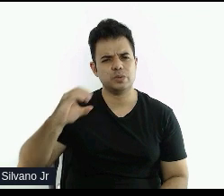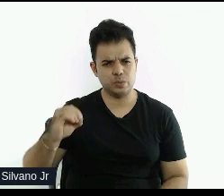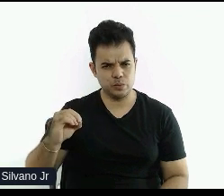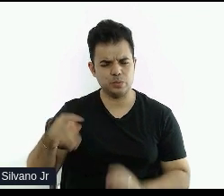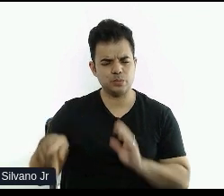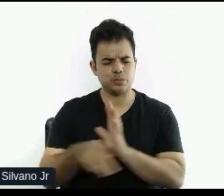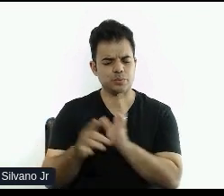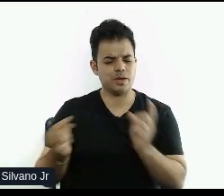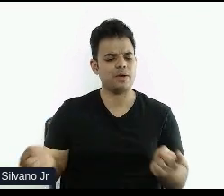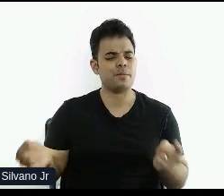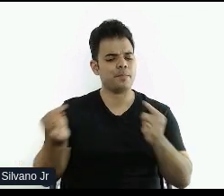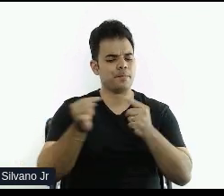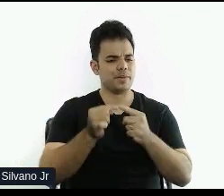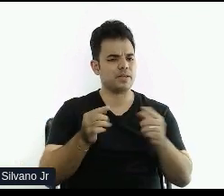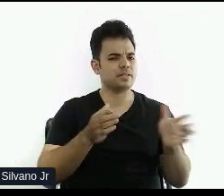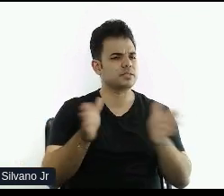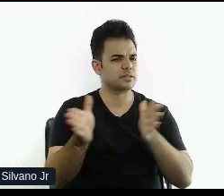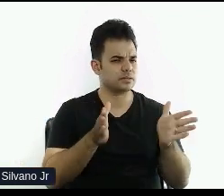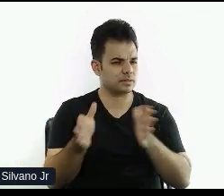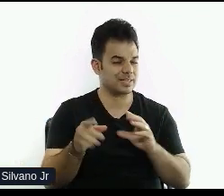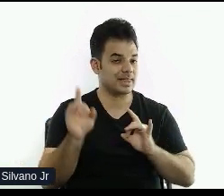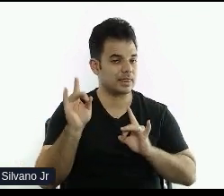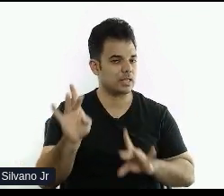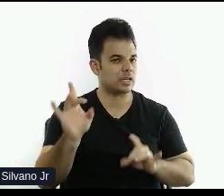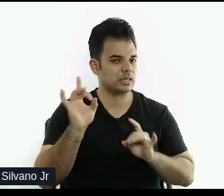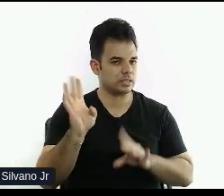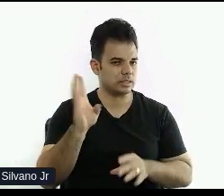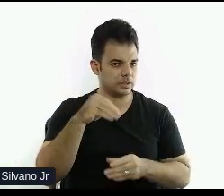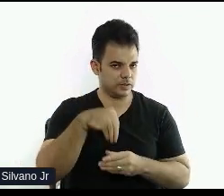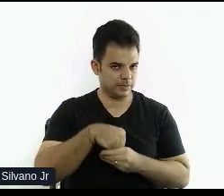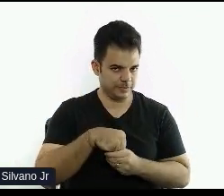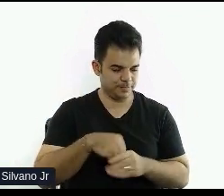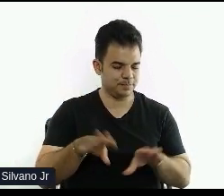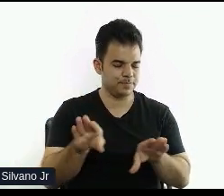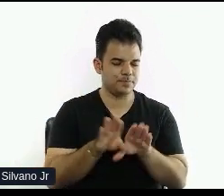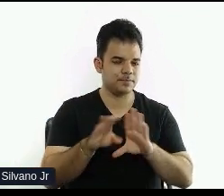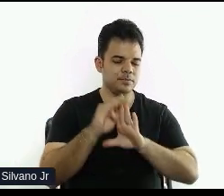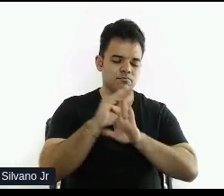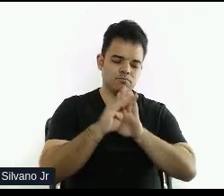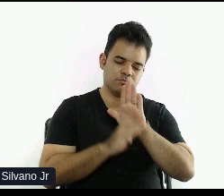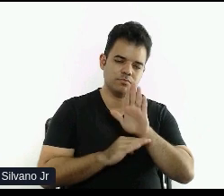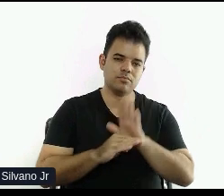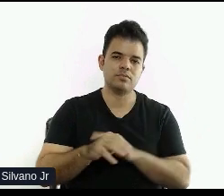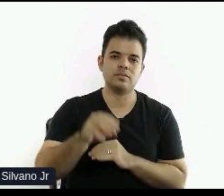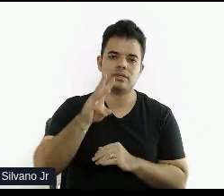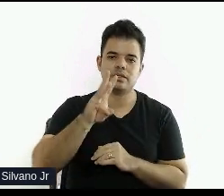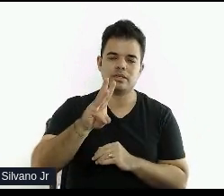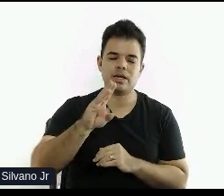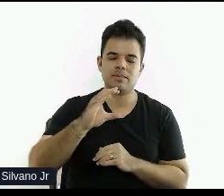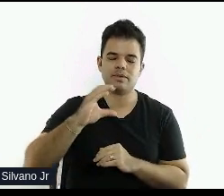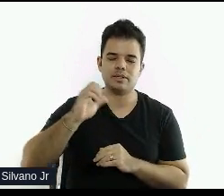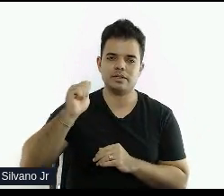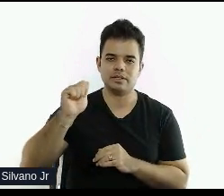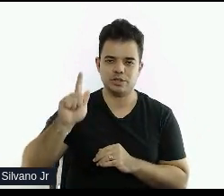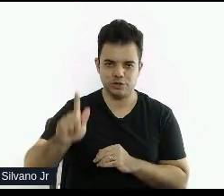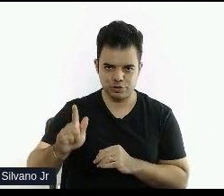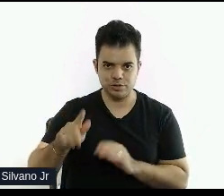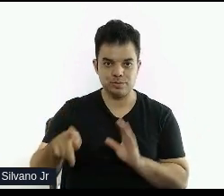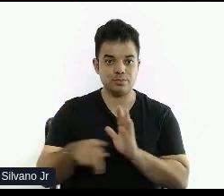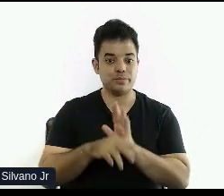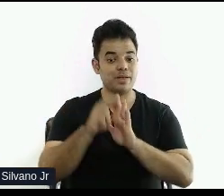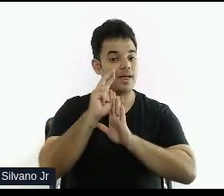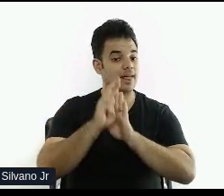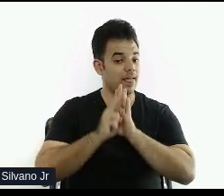acessibilidade de uma forma bem técnica, né? Os princípios, né? Do WCAG, né? Que são as diretrizes, né? De